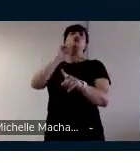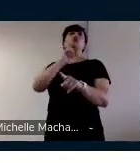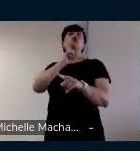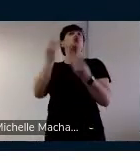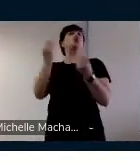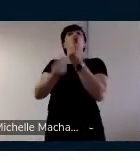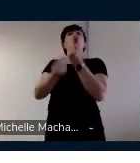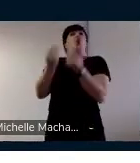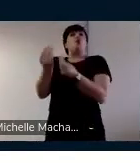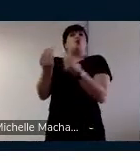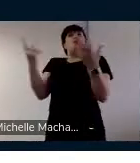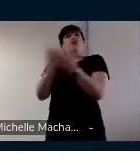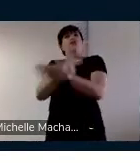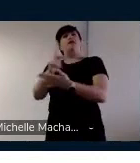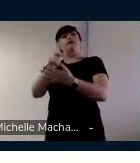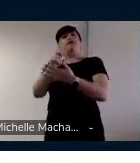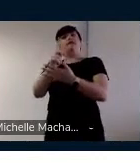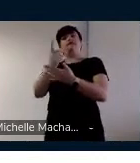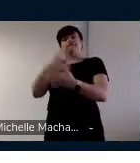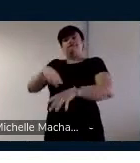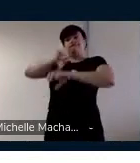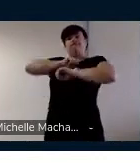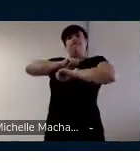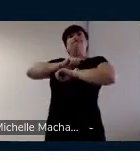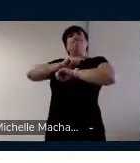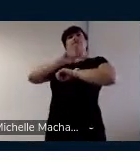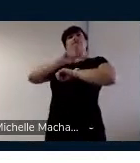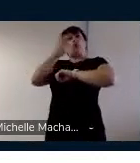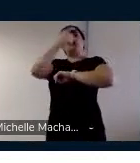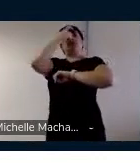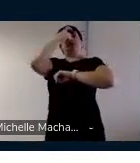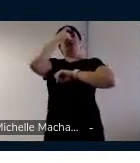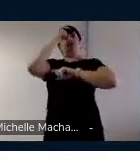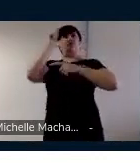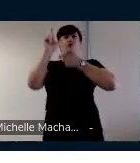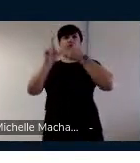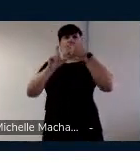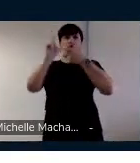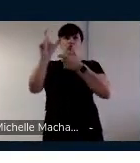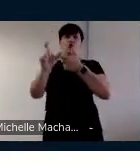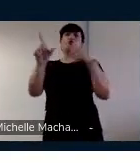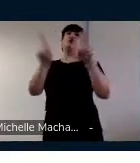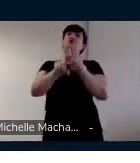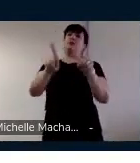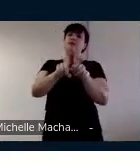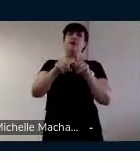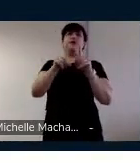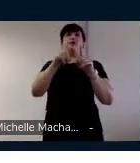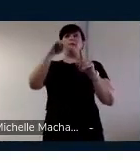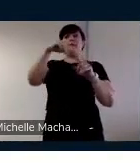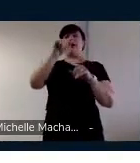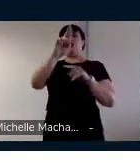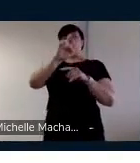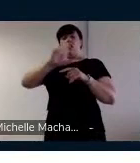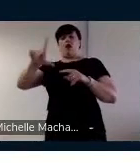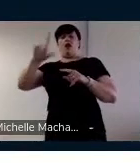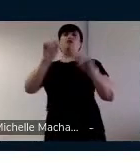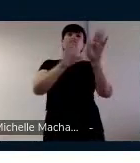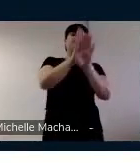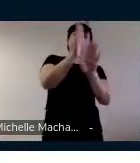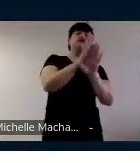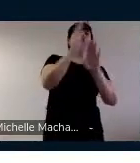capazes de desenvolver a consciência morfológica. E, por fim, que o manual tem um grande potencial de